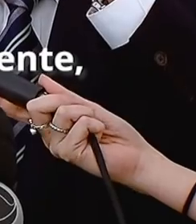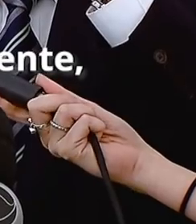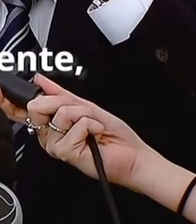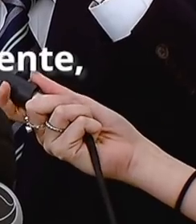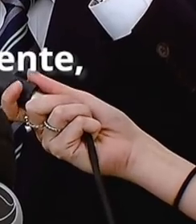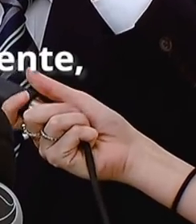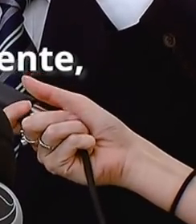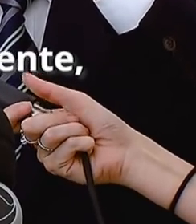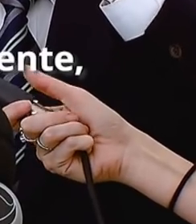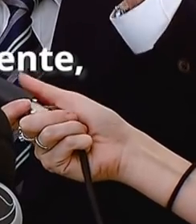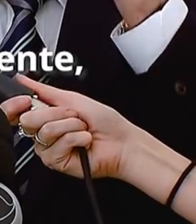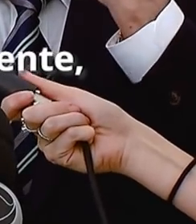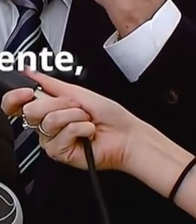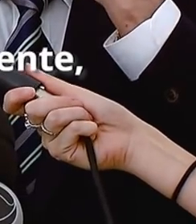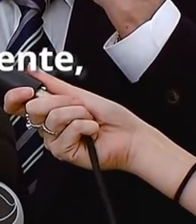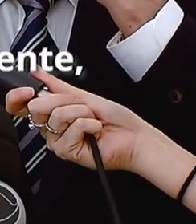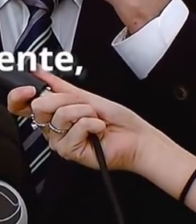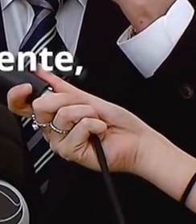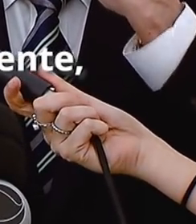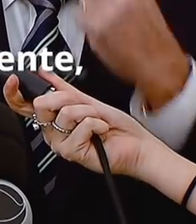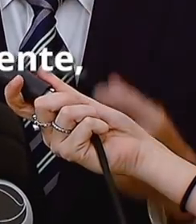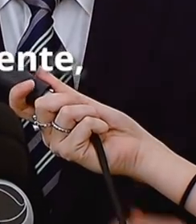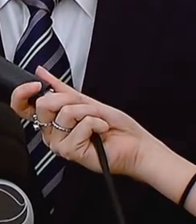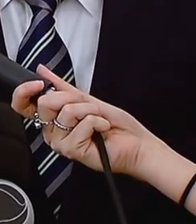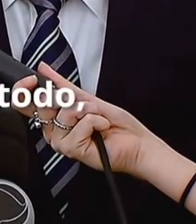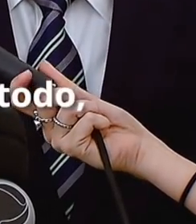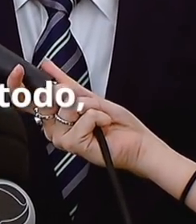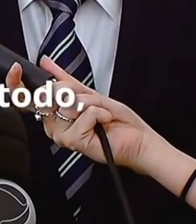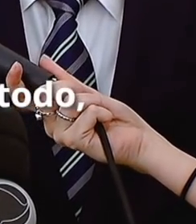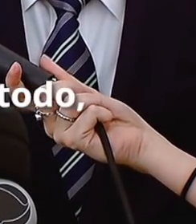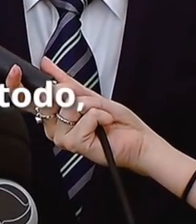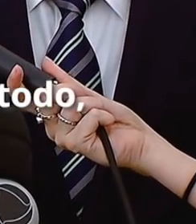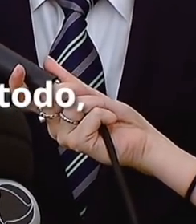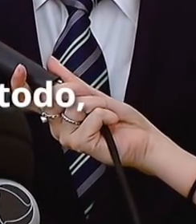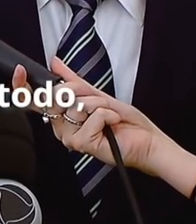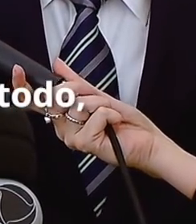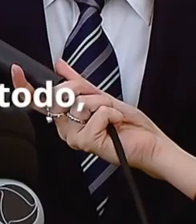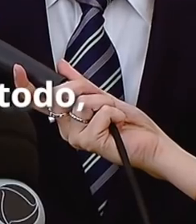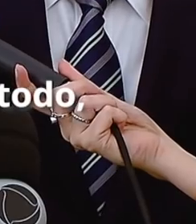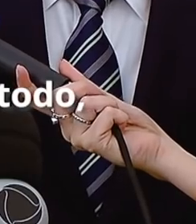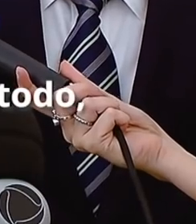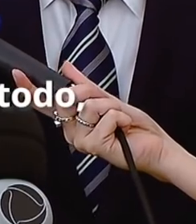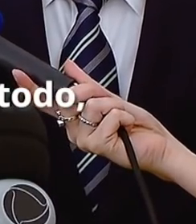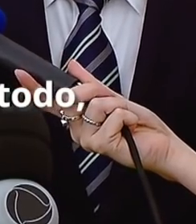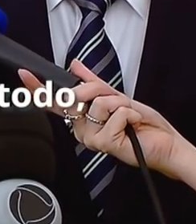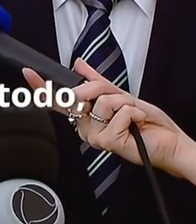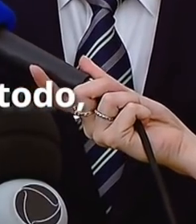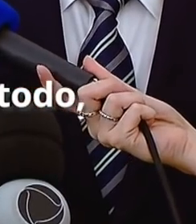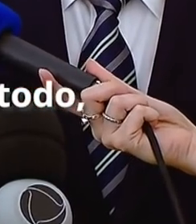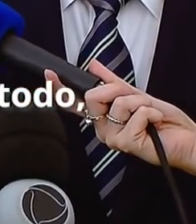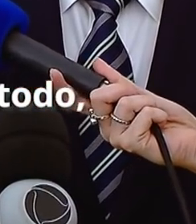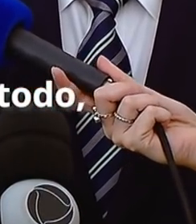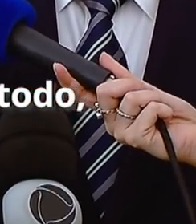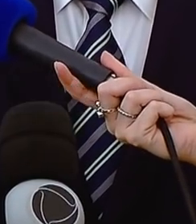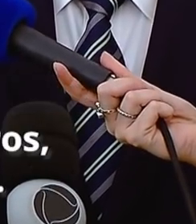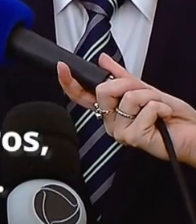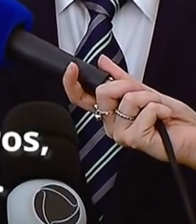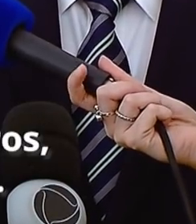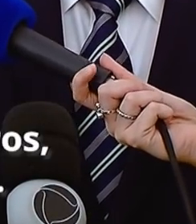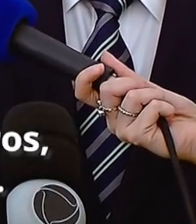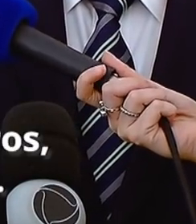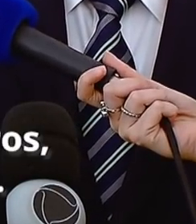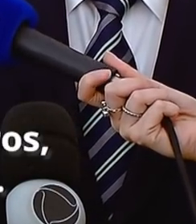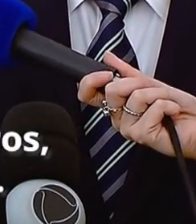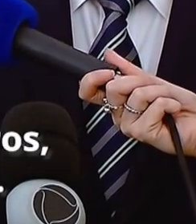O presidente deseja, evidentemente, o maior apoio possível. A reforma da Previdência é boa para o Brasil como um todo, para